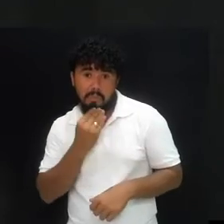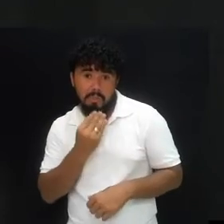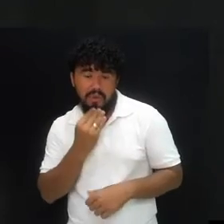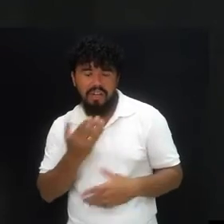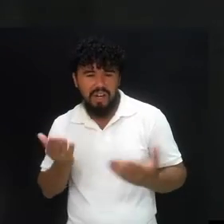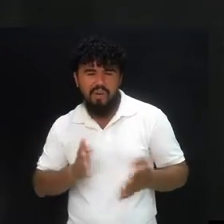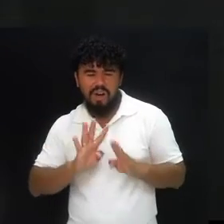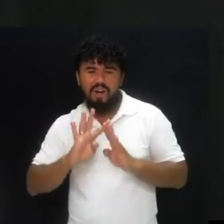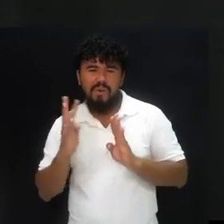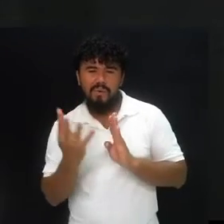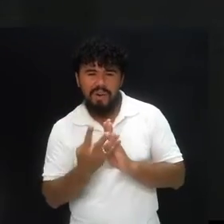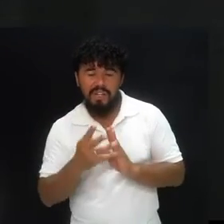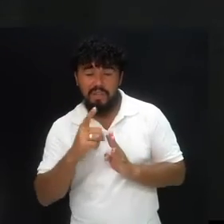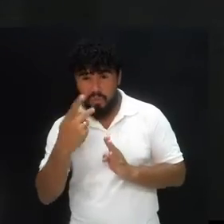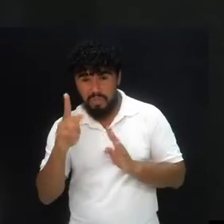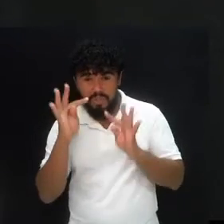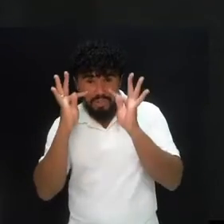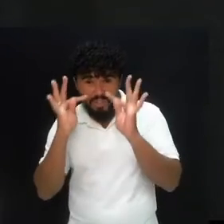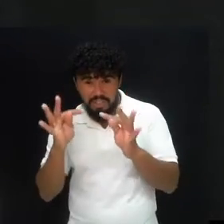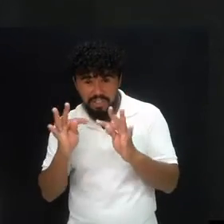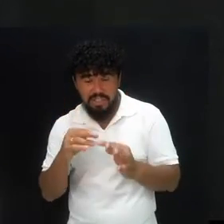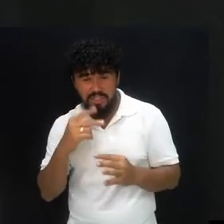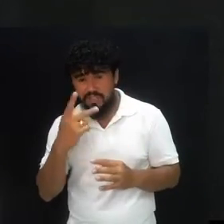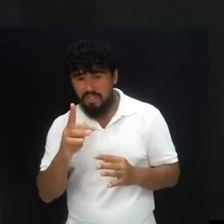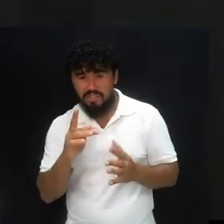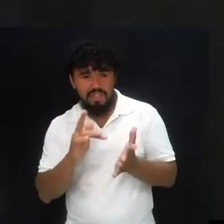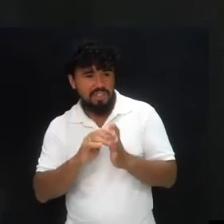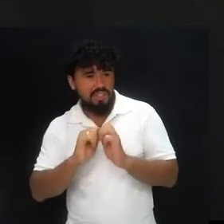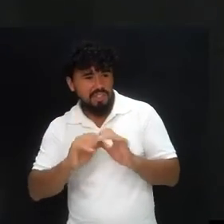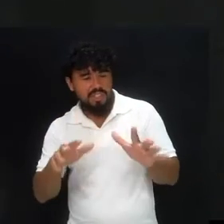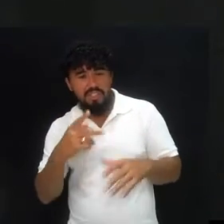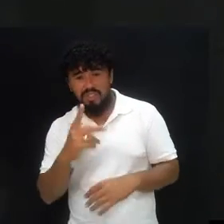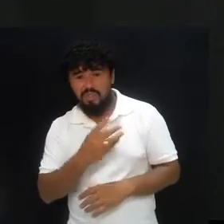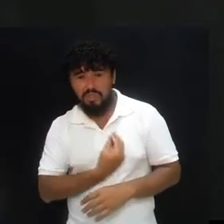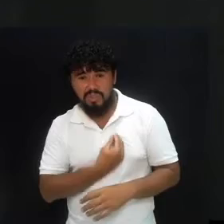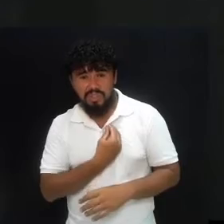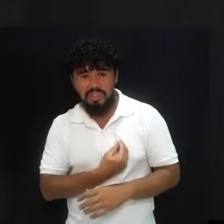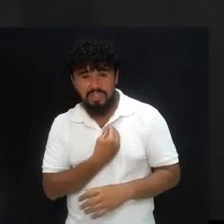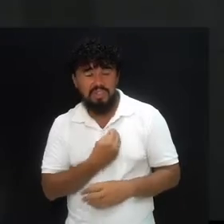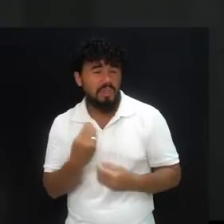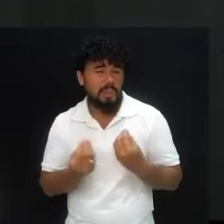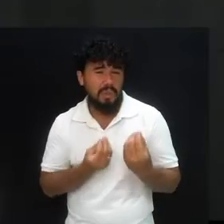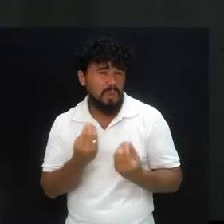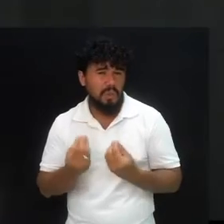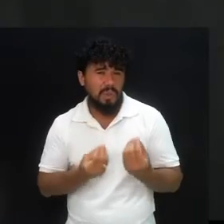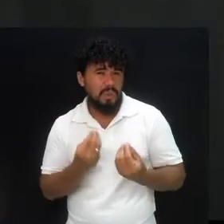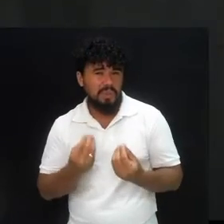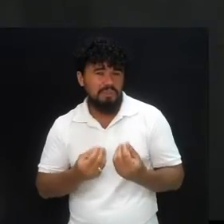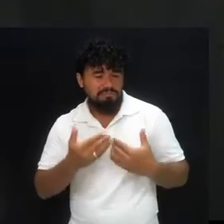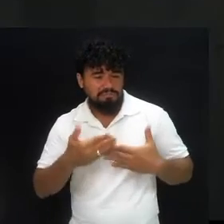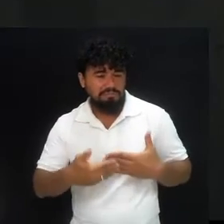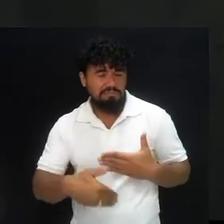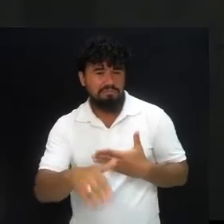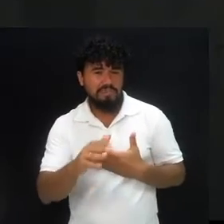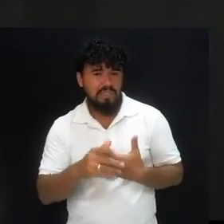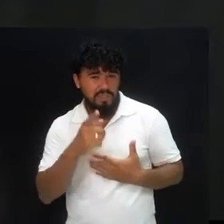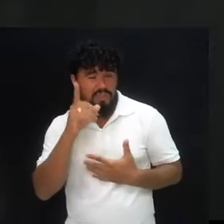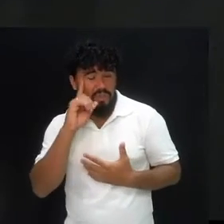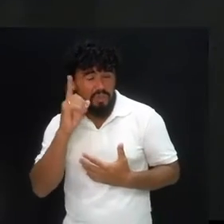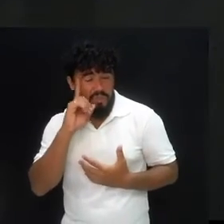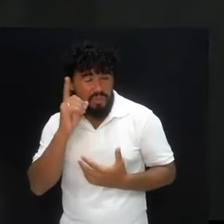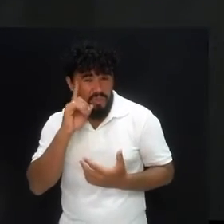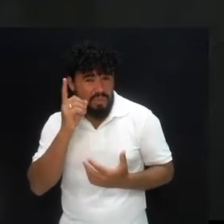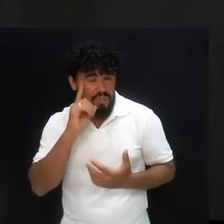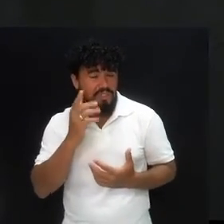quarentena, o seu testemunho, suas postagens, a sua vida, como você estará agindo no seu dia a